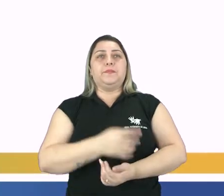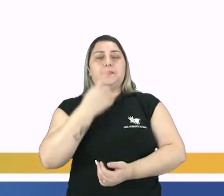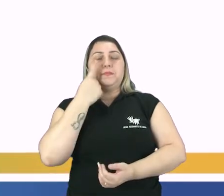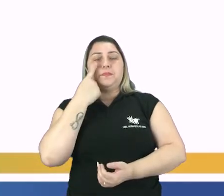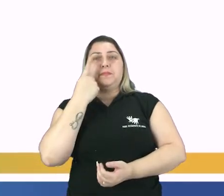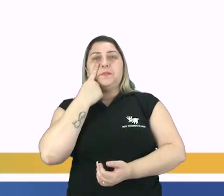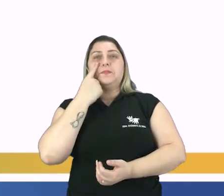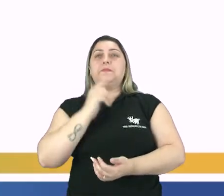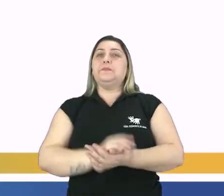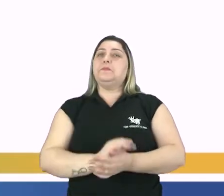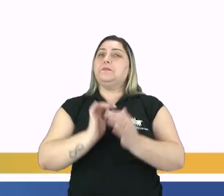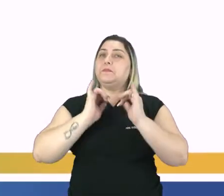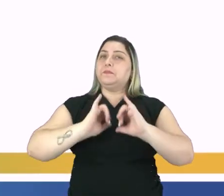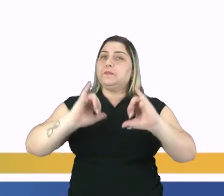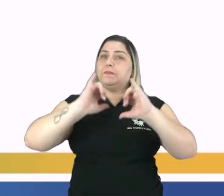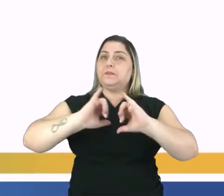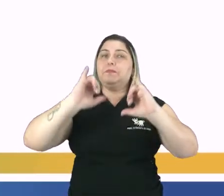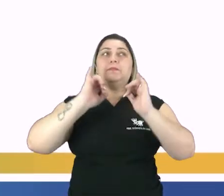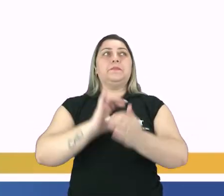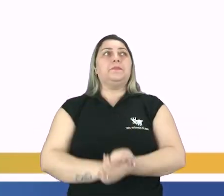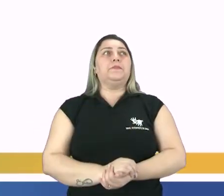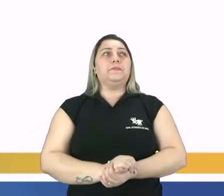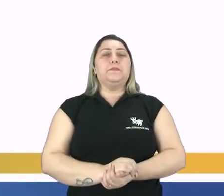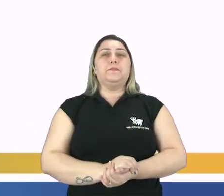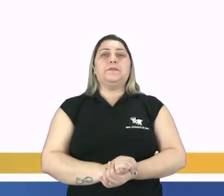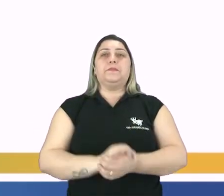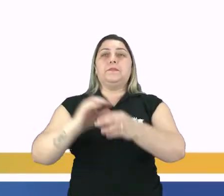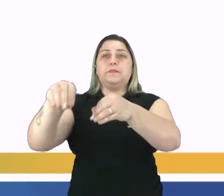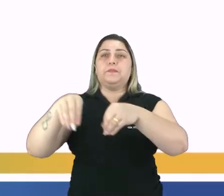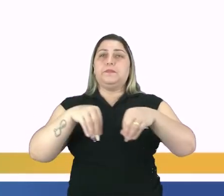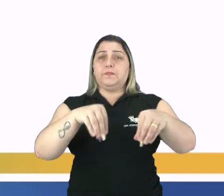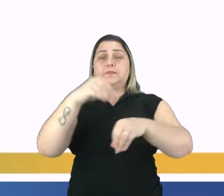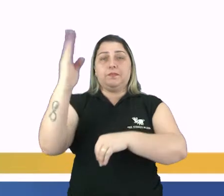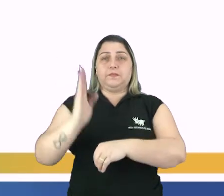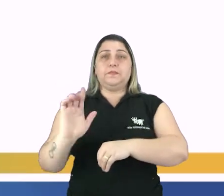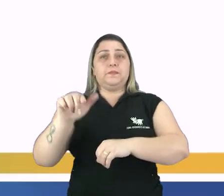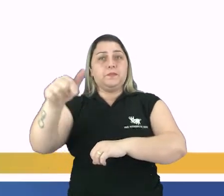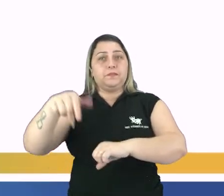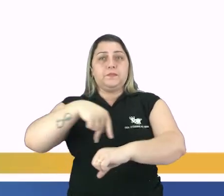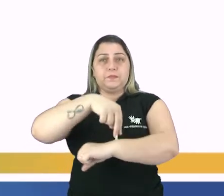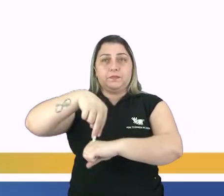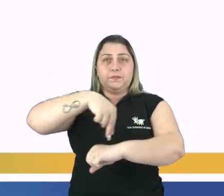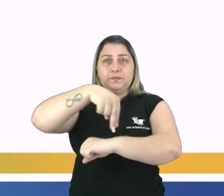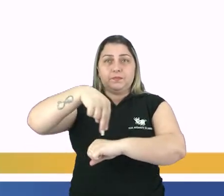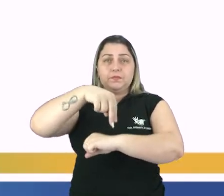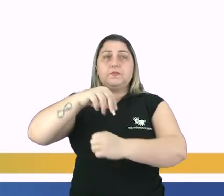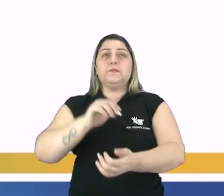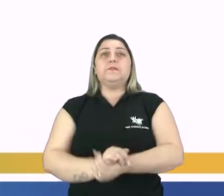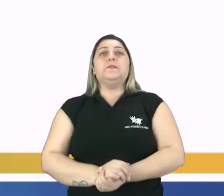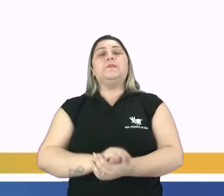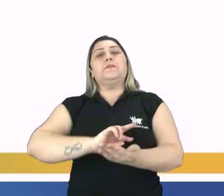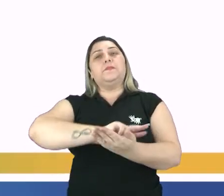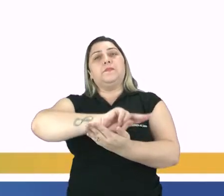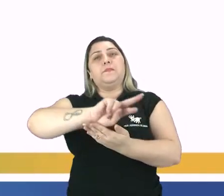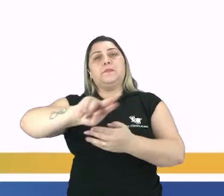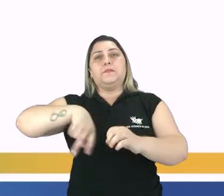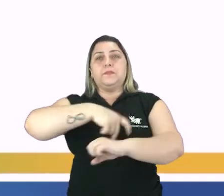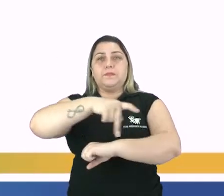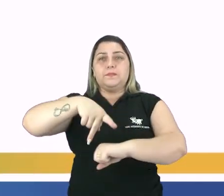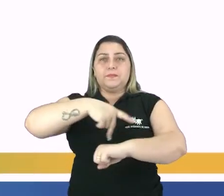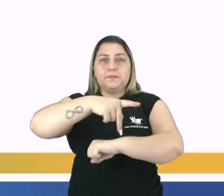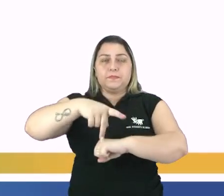interessante essa informação aí. Que se desloca do Brasil e de outras nações em direção a diversos países.